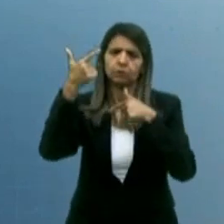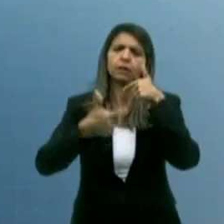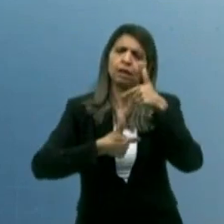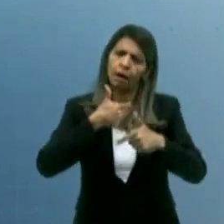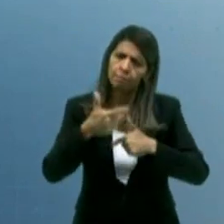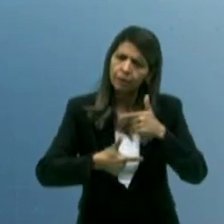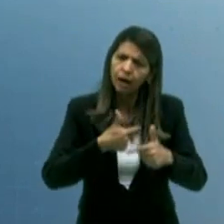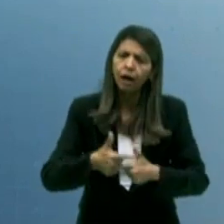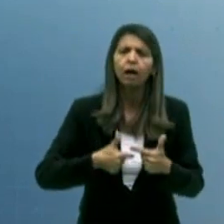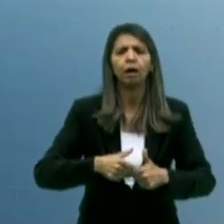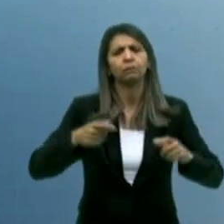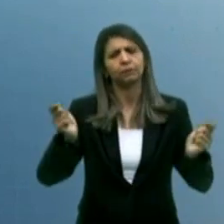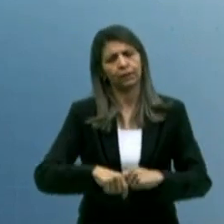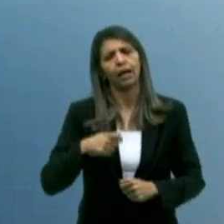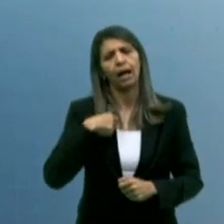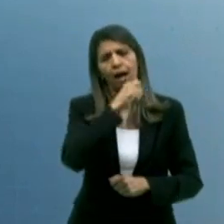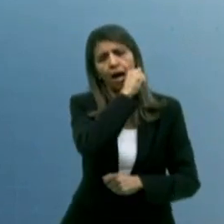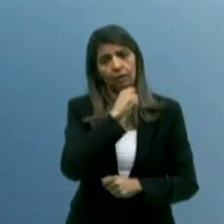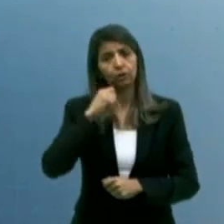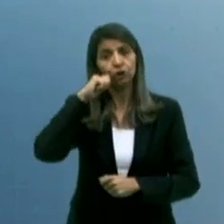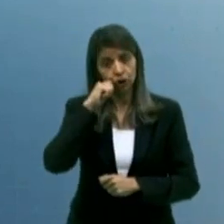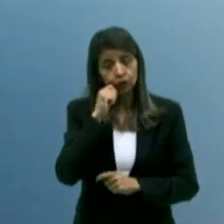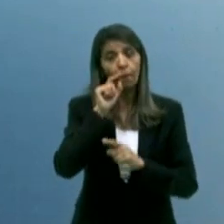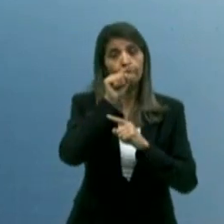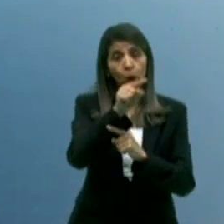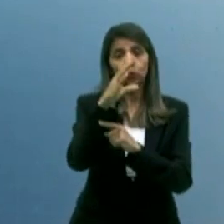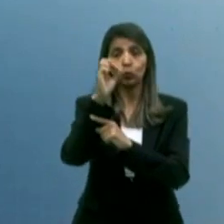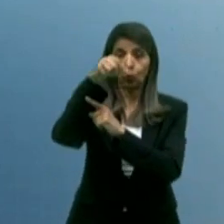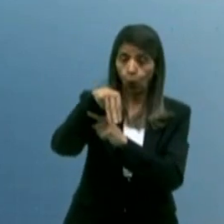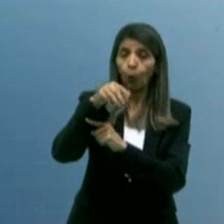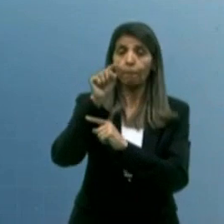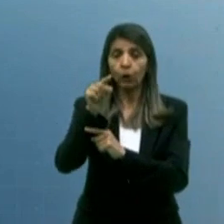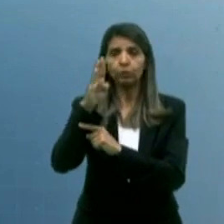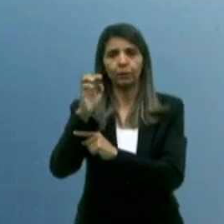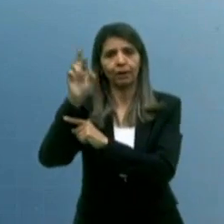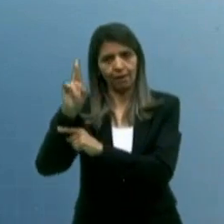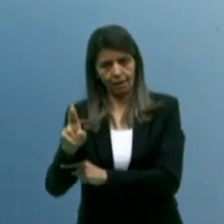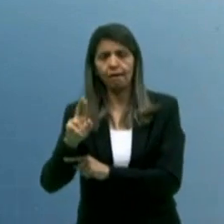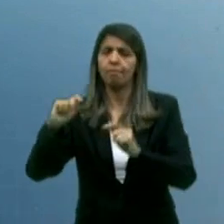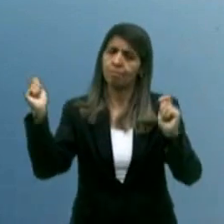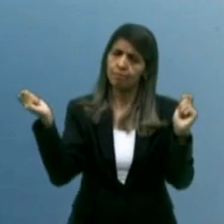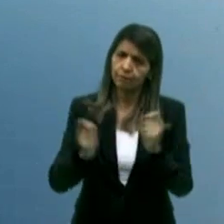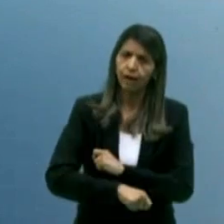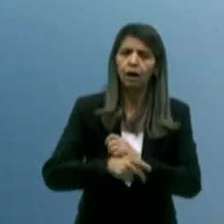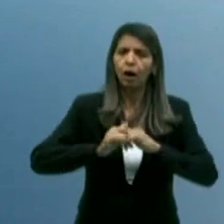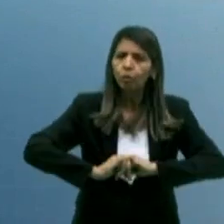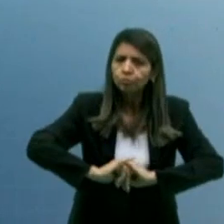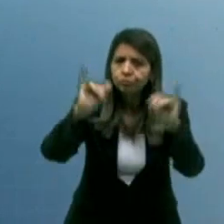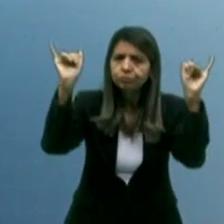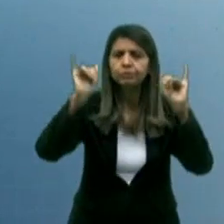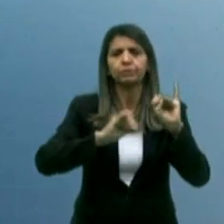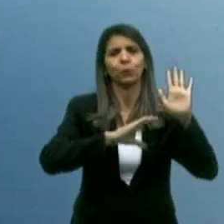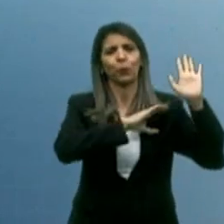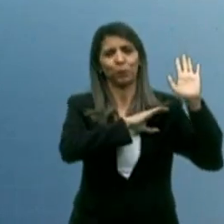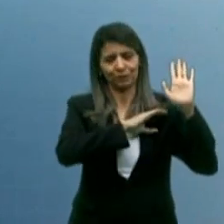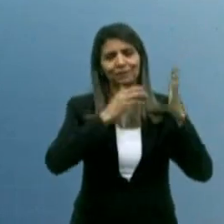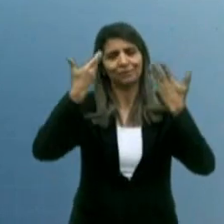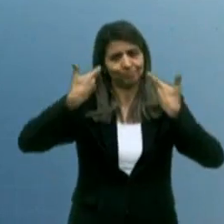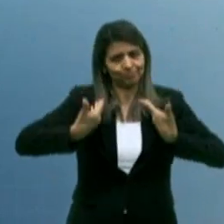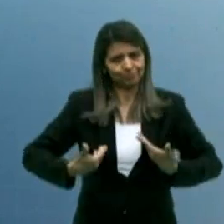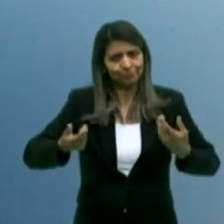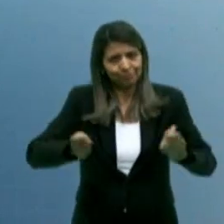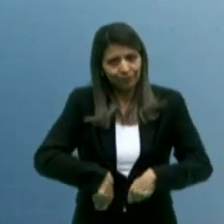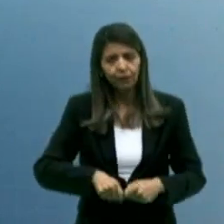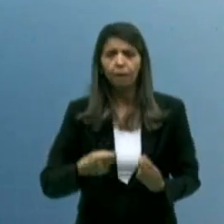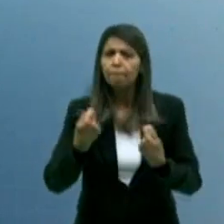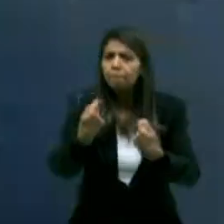encontrar lá no adjanesimplice.com.br ou então nos nossos perfis de campanha. E tenho plena concordância. É